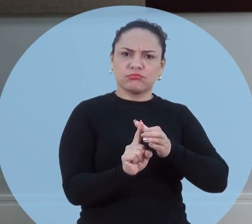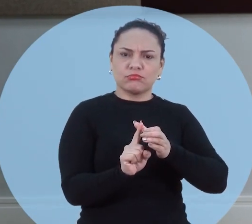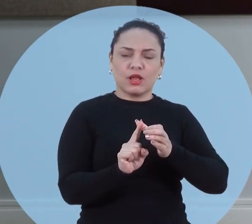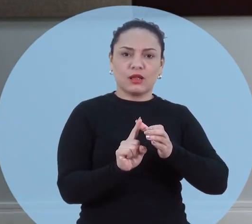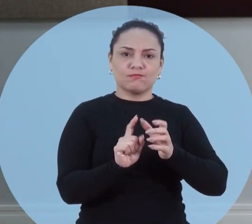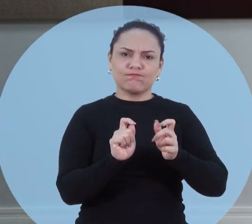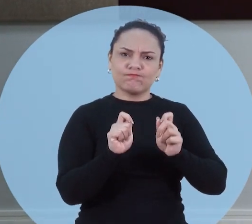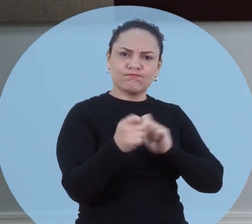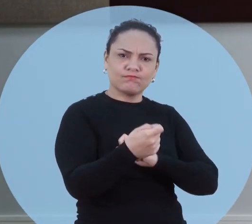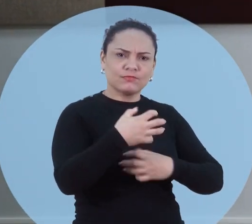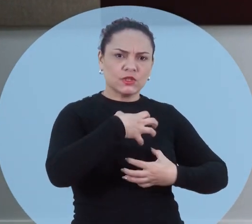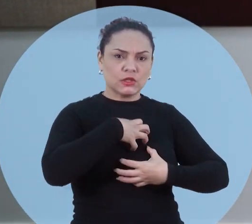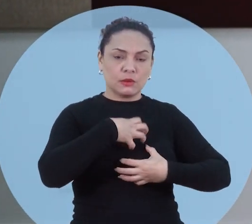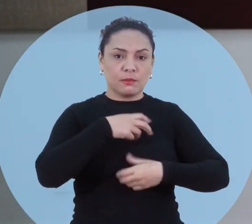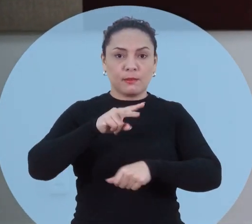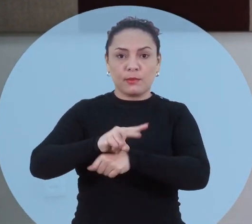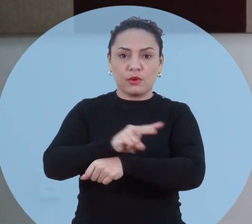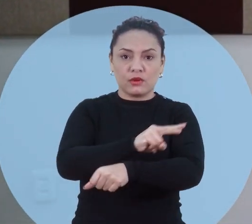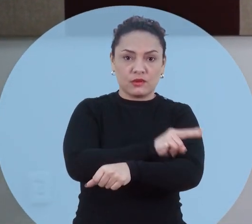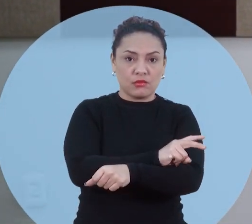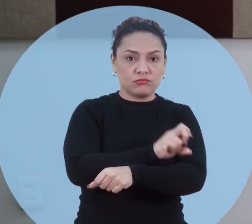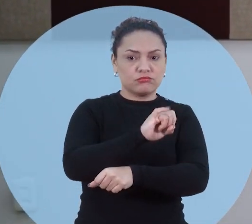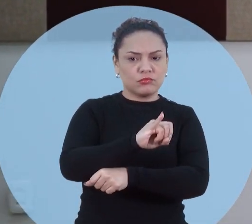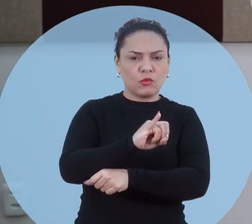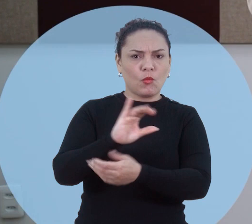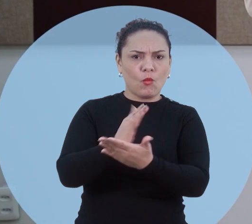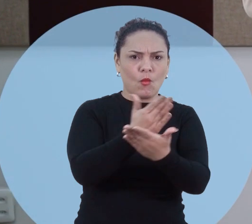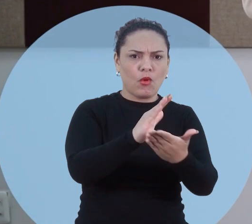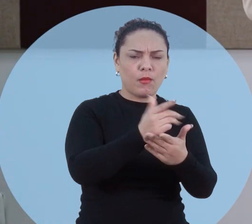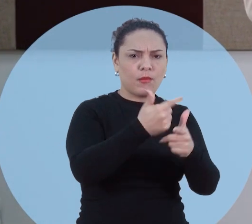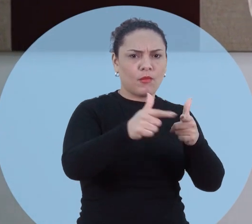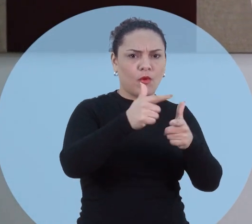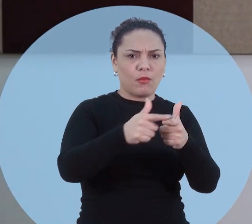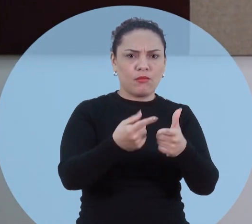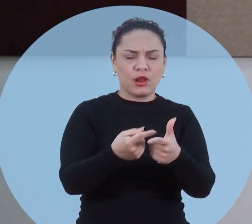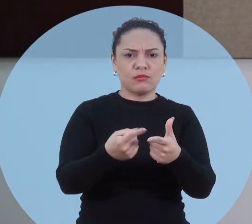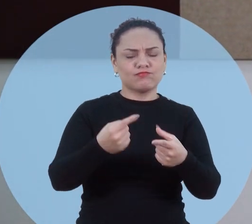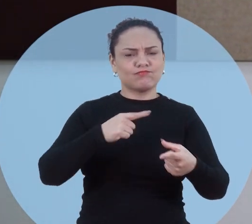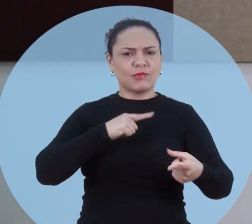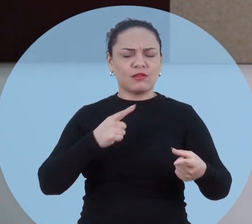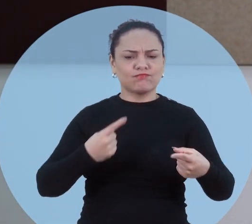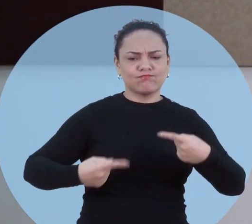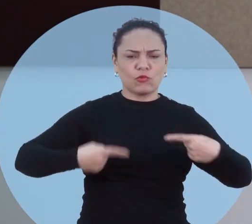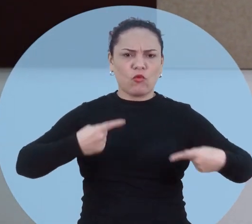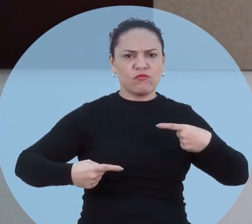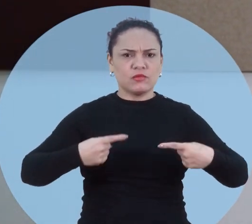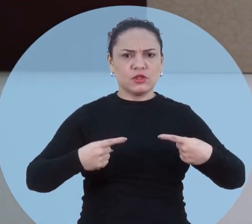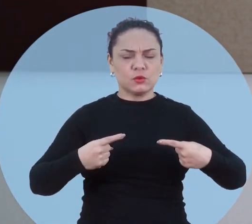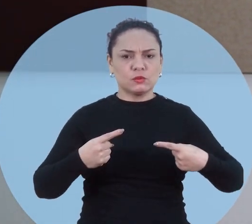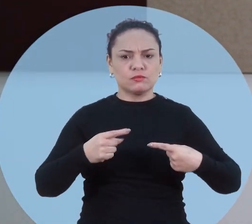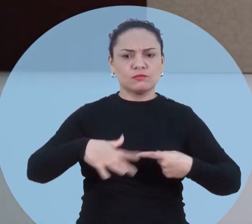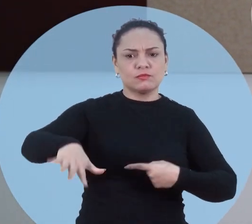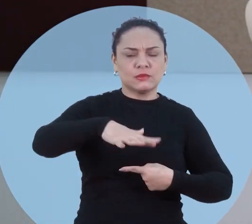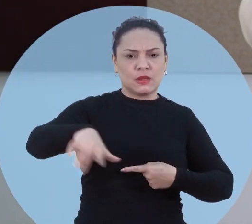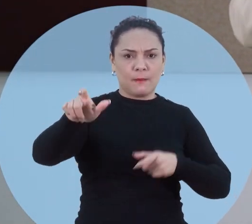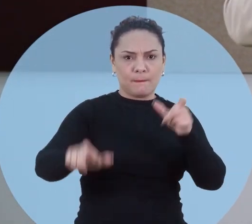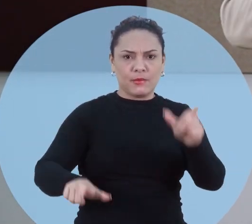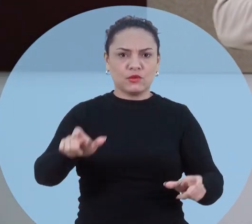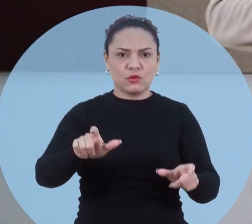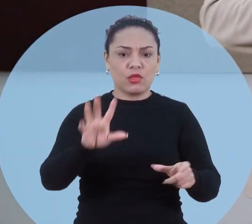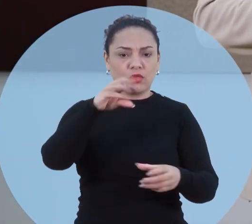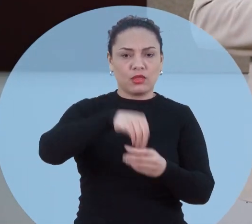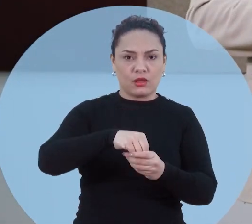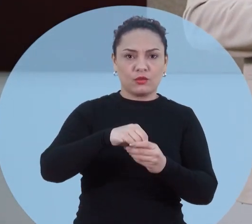abrigo, traduzindo o sentimento de proteção contra toda e qualquer intempérie que possa gerar conflito entre as pessoas